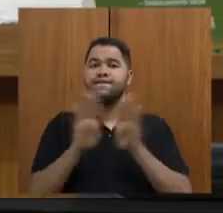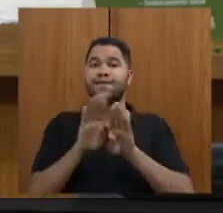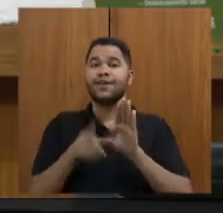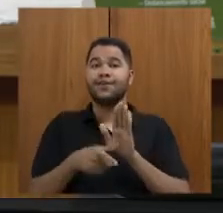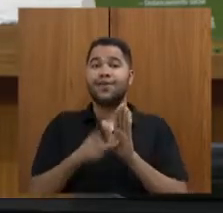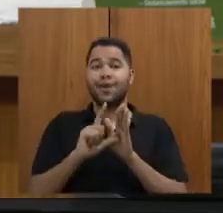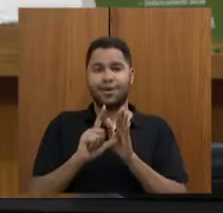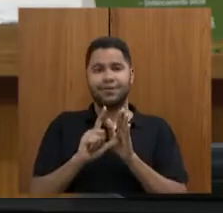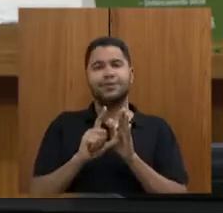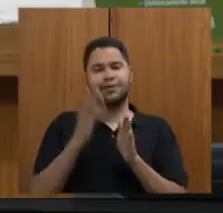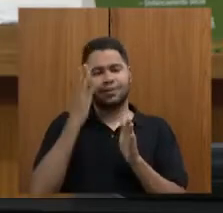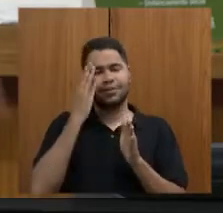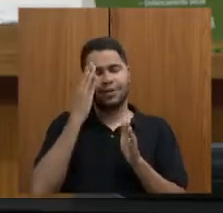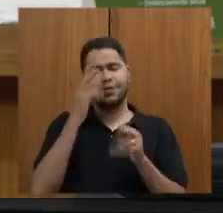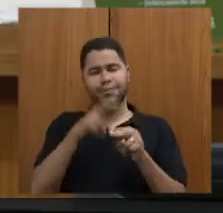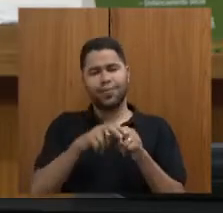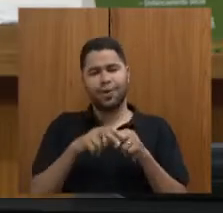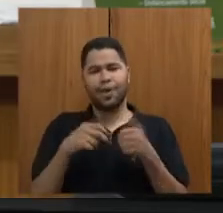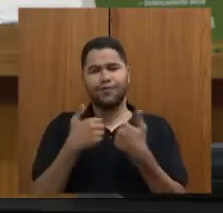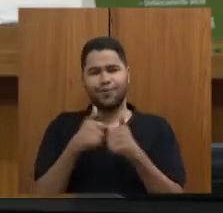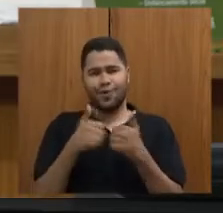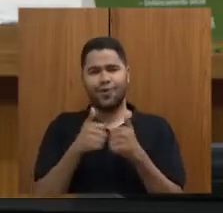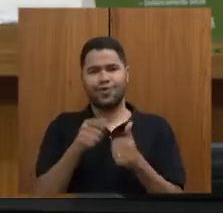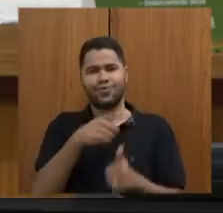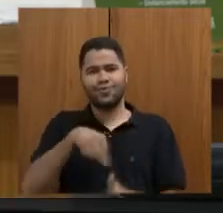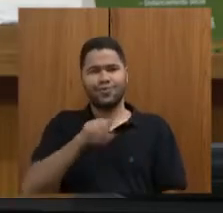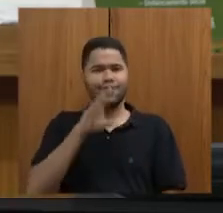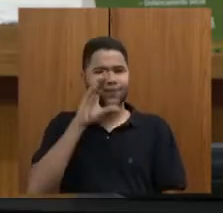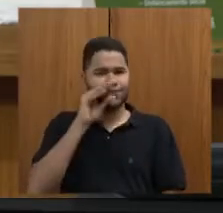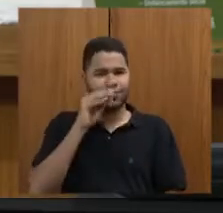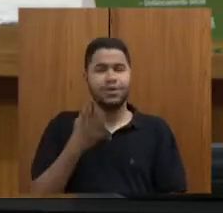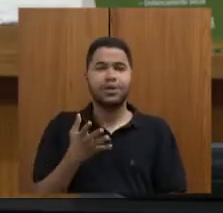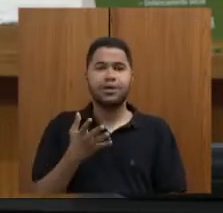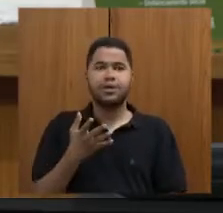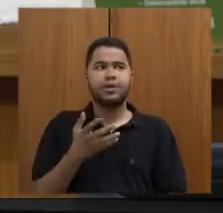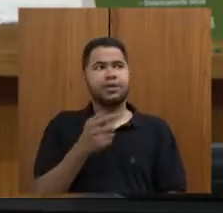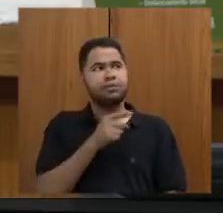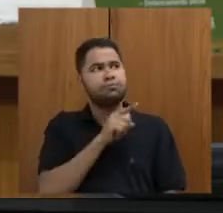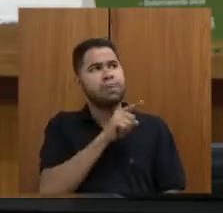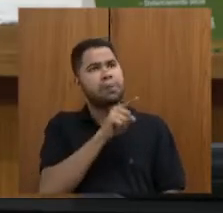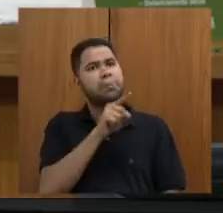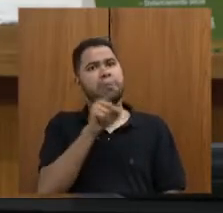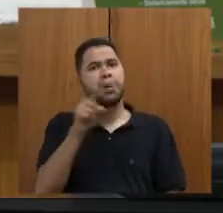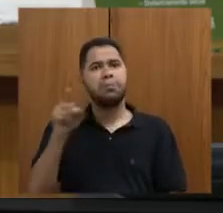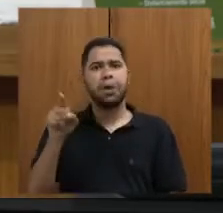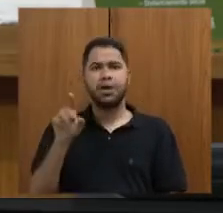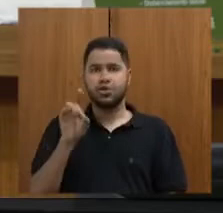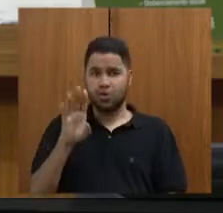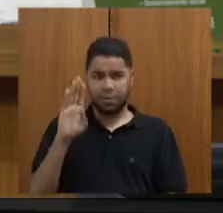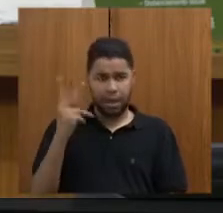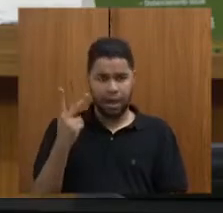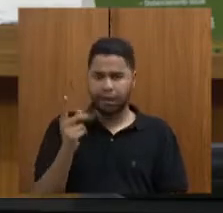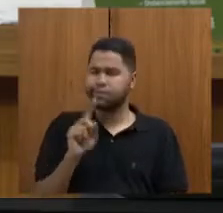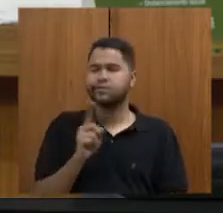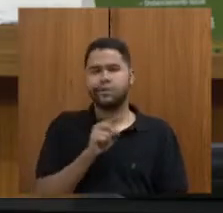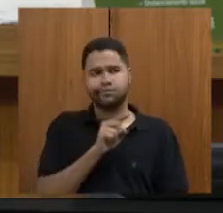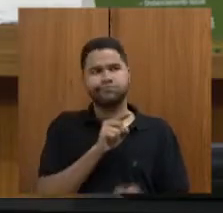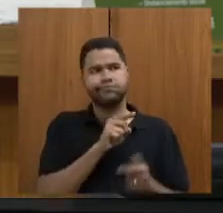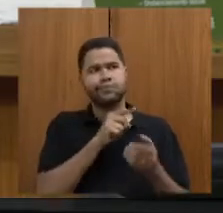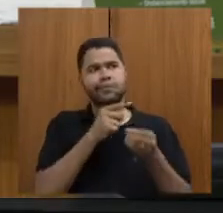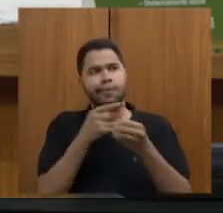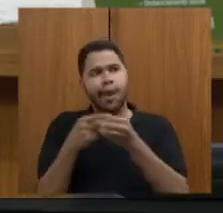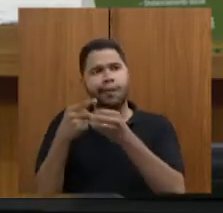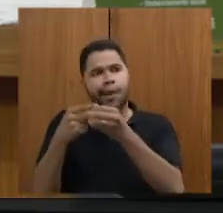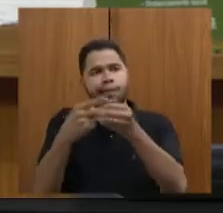de transporte, nós sabemos disso. e eu acho que isso deve se repetir em várias cidades, não é só em Belo Horizonte. A